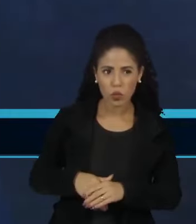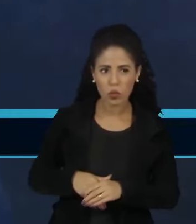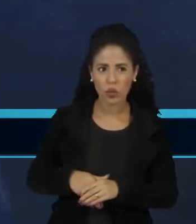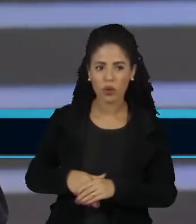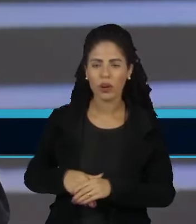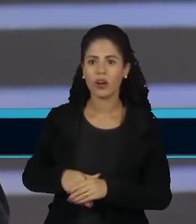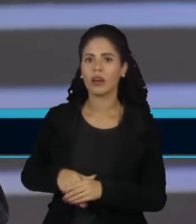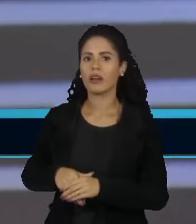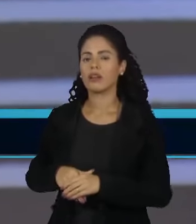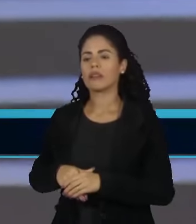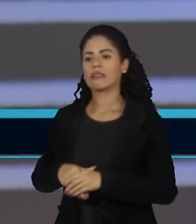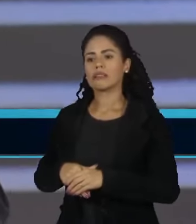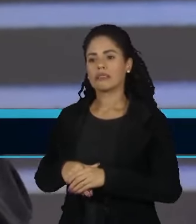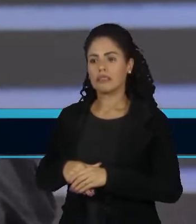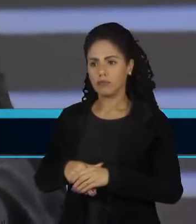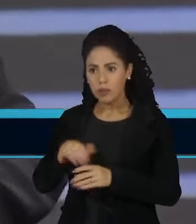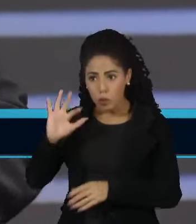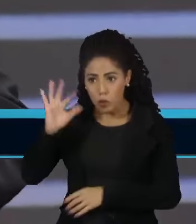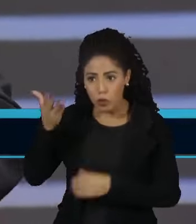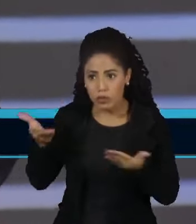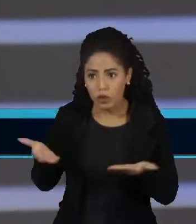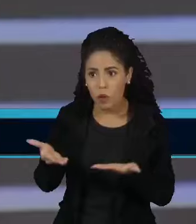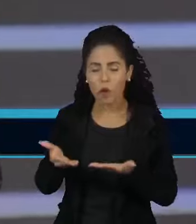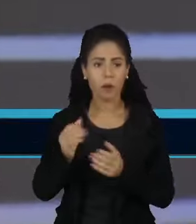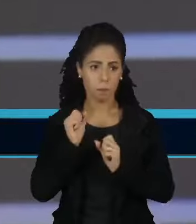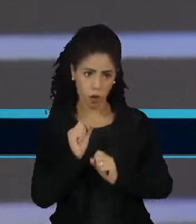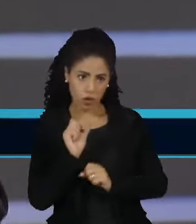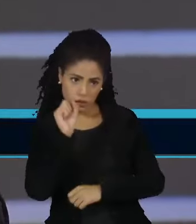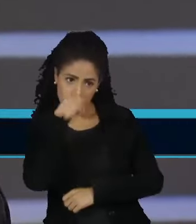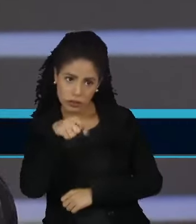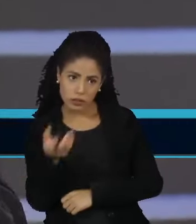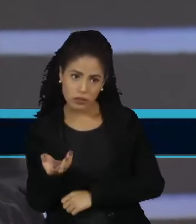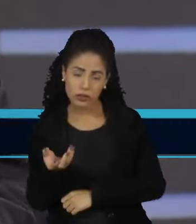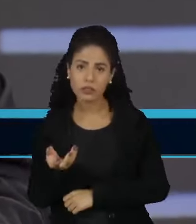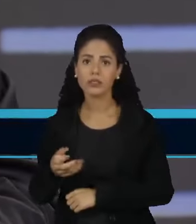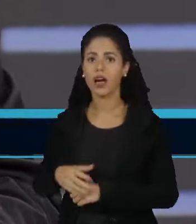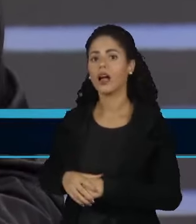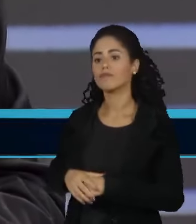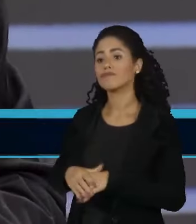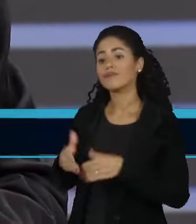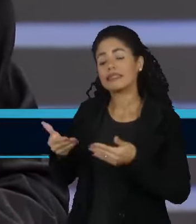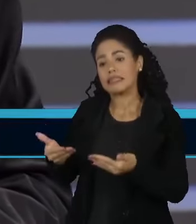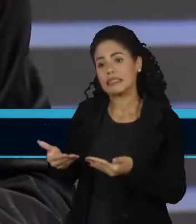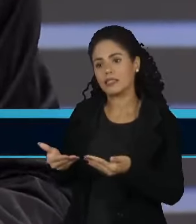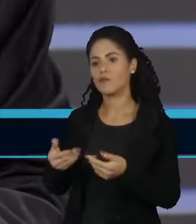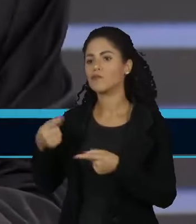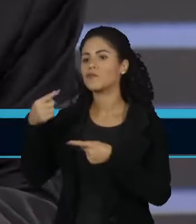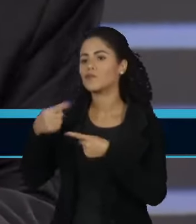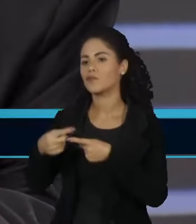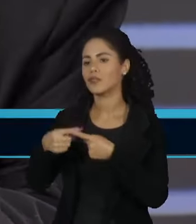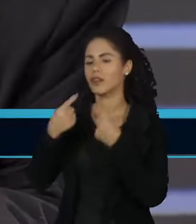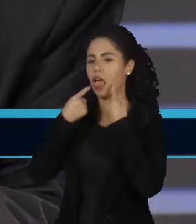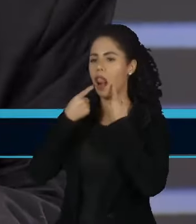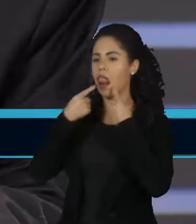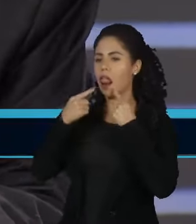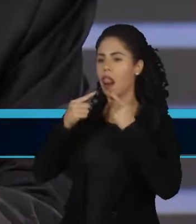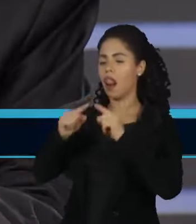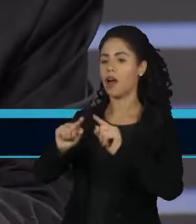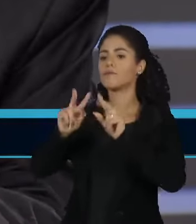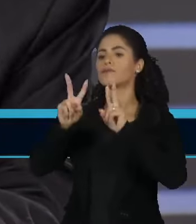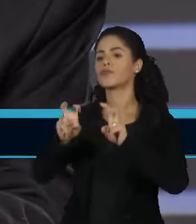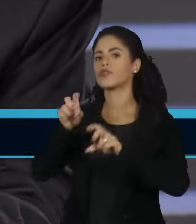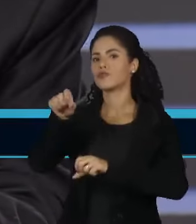Isso pode causar o que está acontecendo? que a Ju colocou, uma das hipóteses, né? É, eu sei, tem muita reclamação com relação